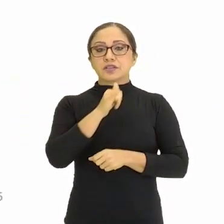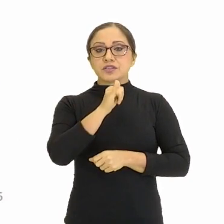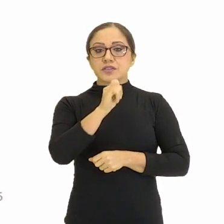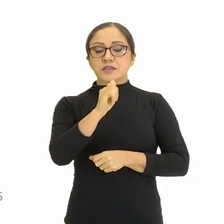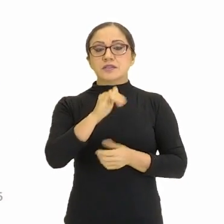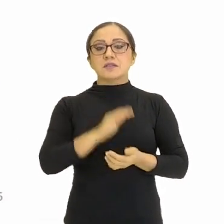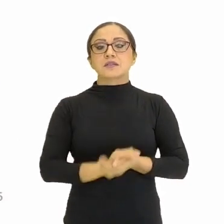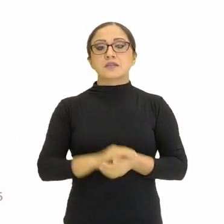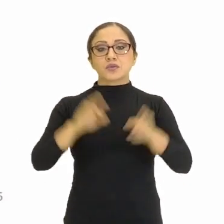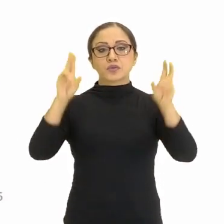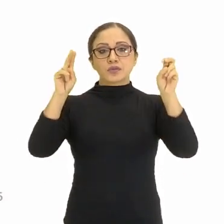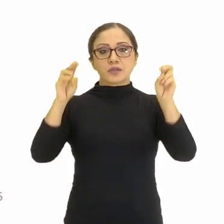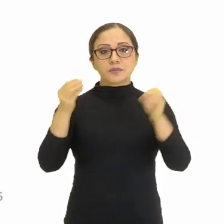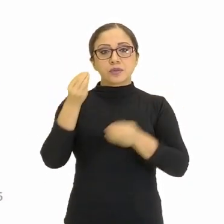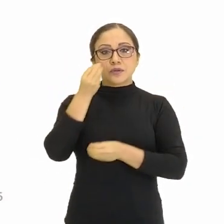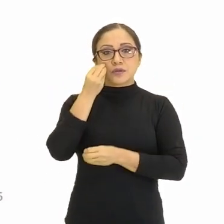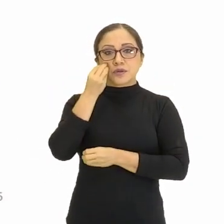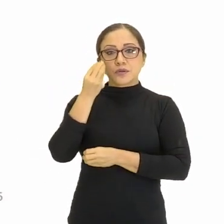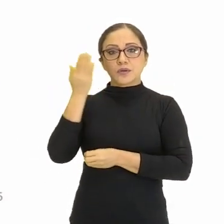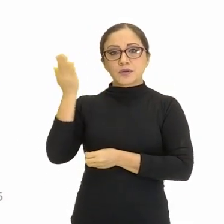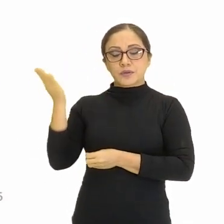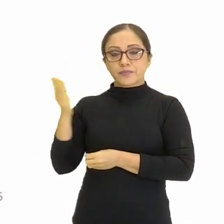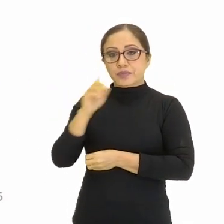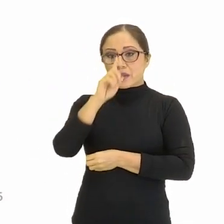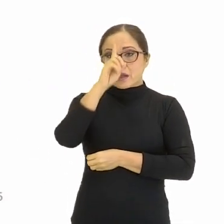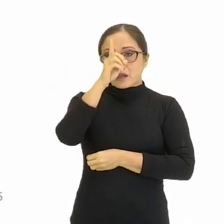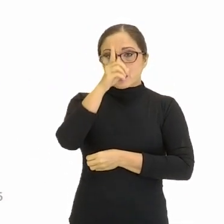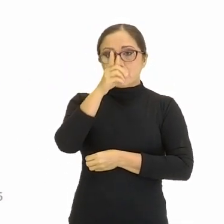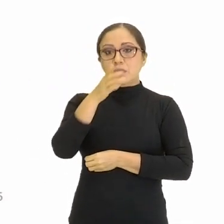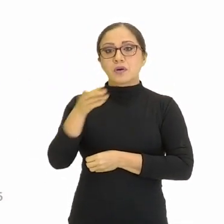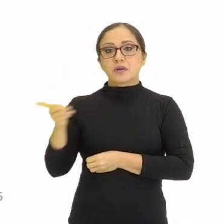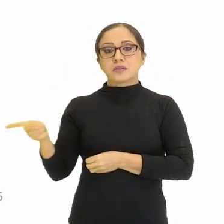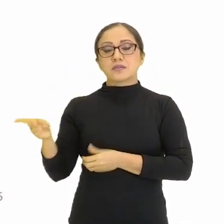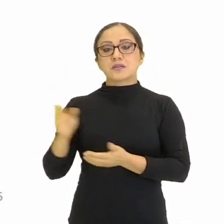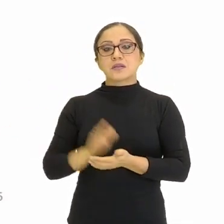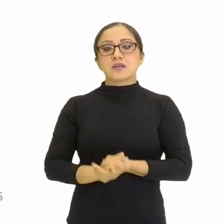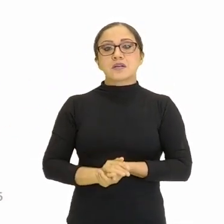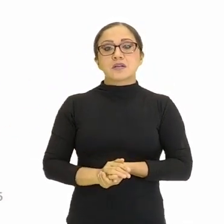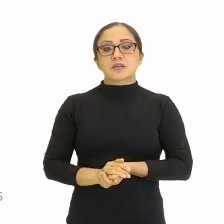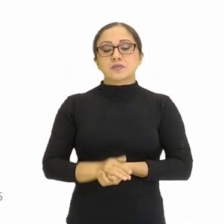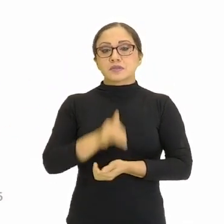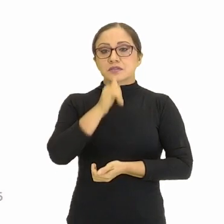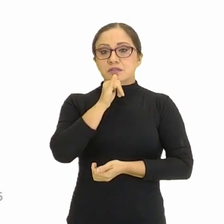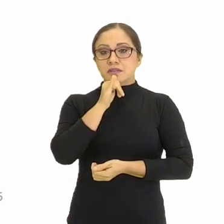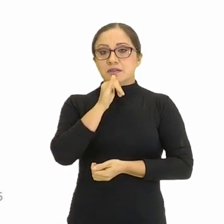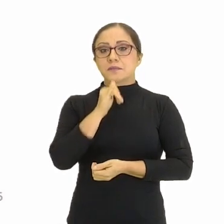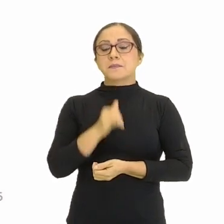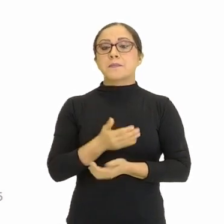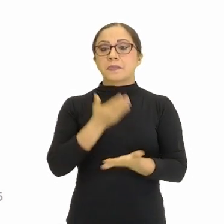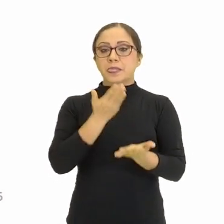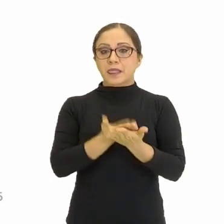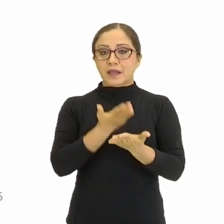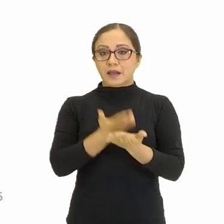sobre isso. Vocês observem que no teste de hipóteses, que eu mostrei agora há pouco na aula, exemplo, eu dizia assim,